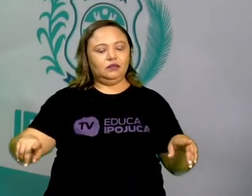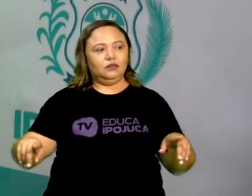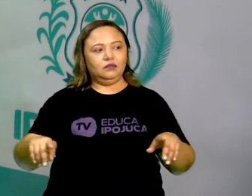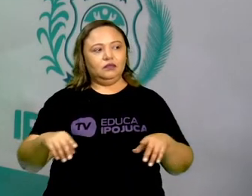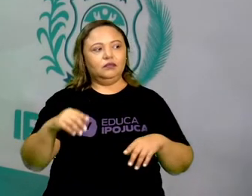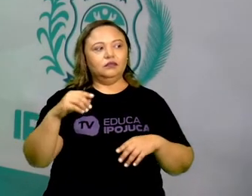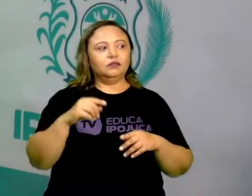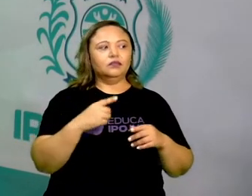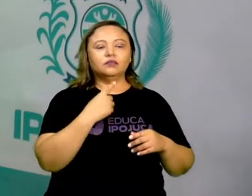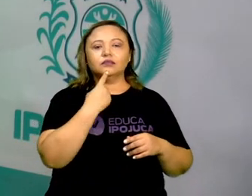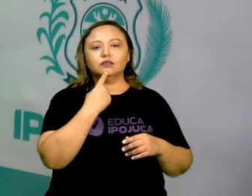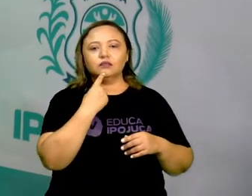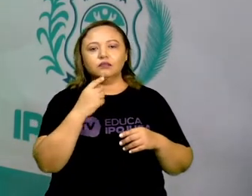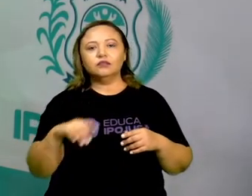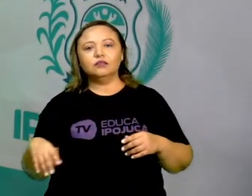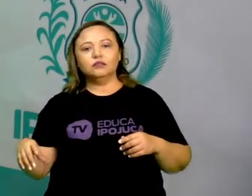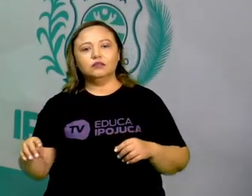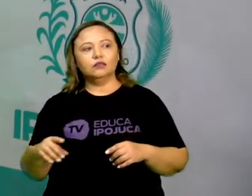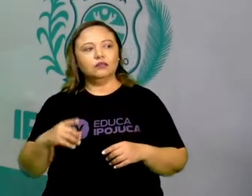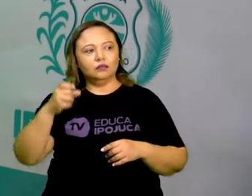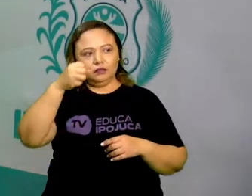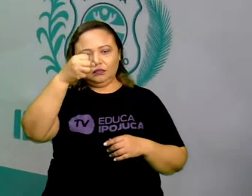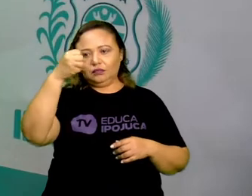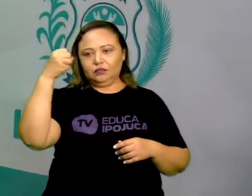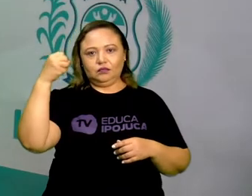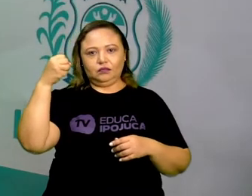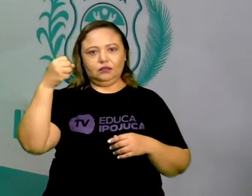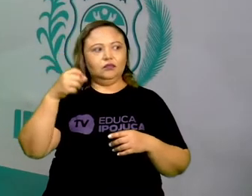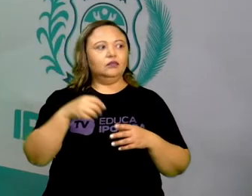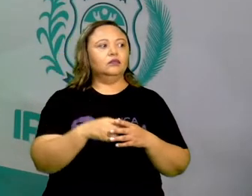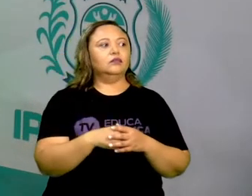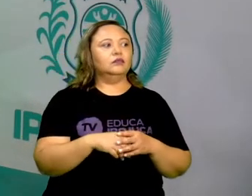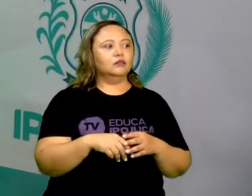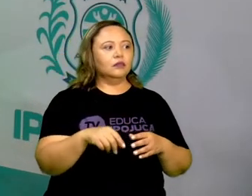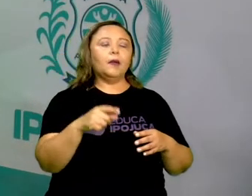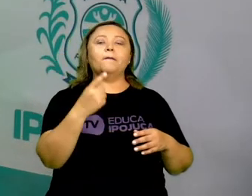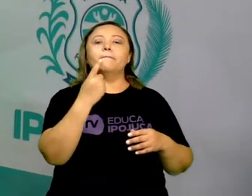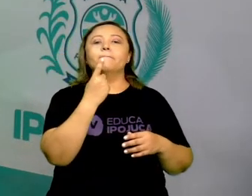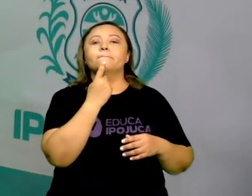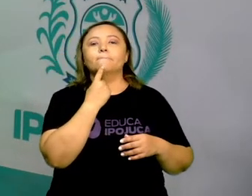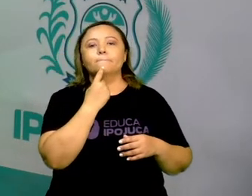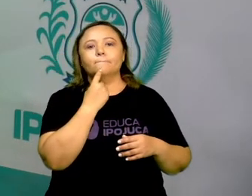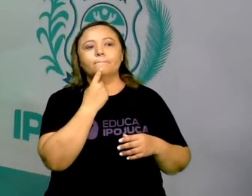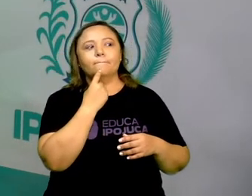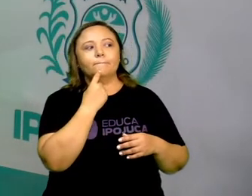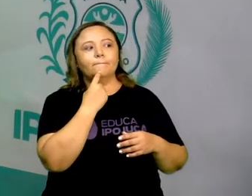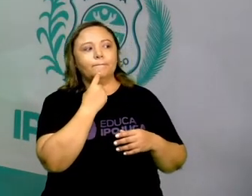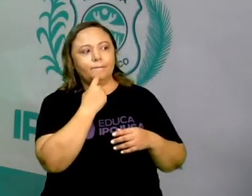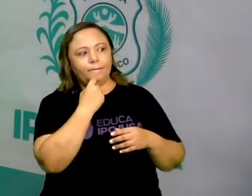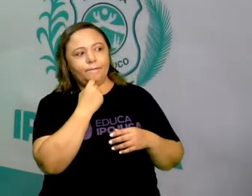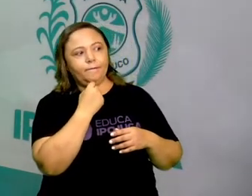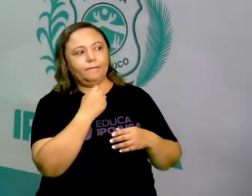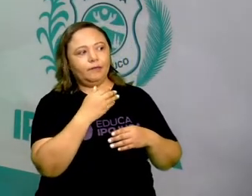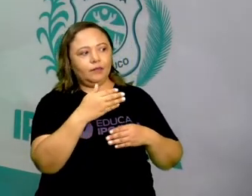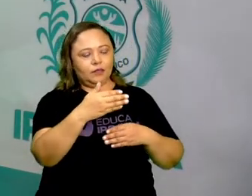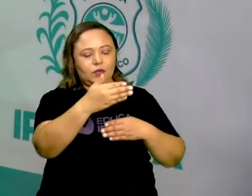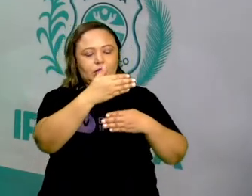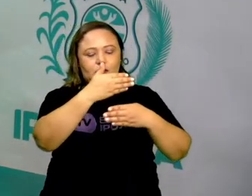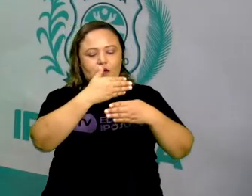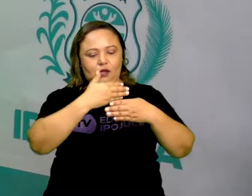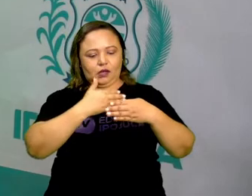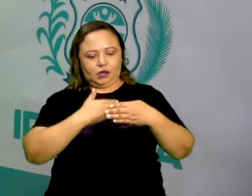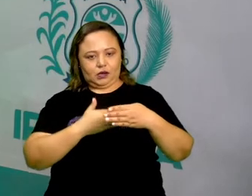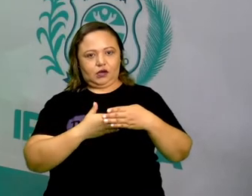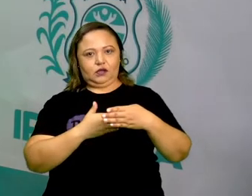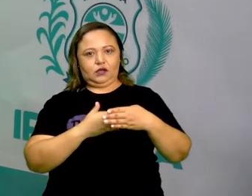estante. Aqui. Muito bem. Parabéns para você. Ele está atrás. Lá atrás